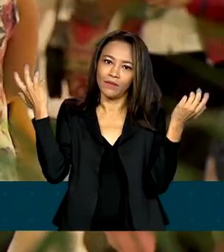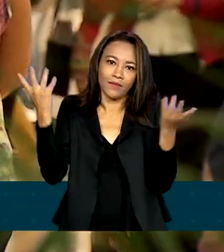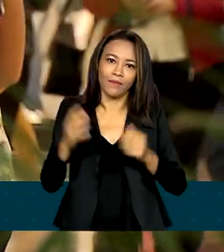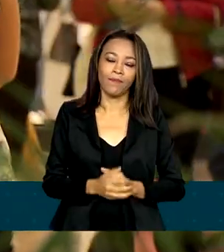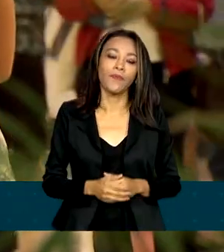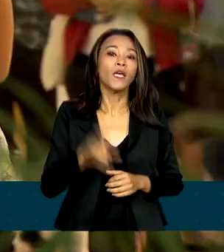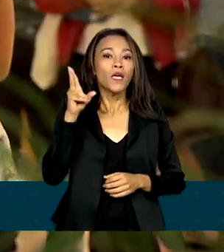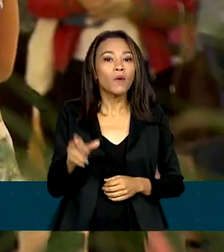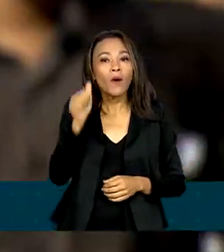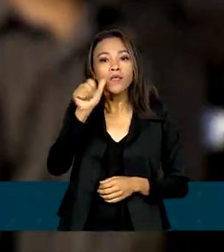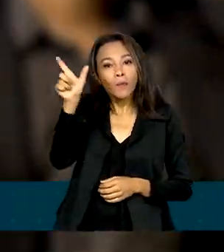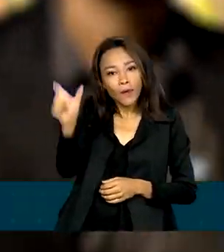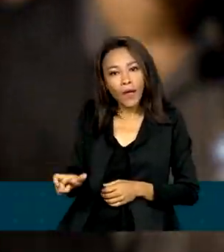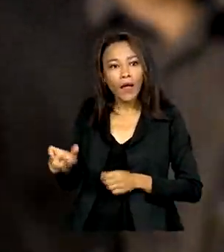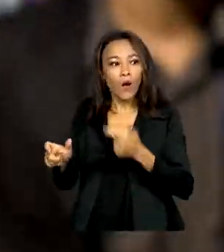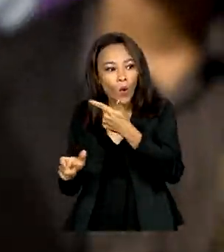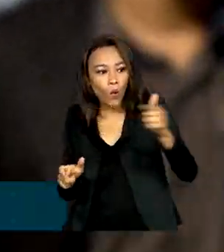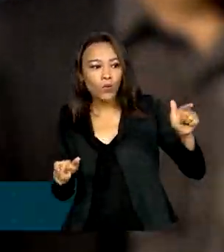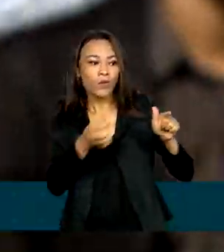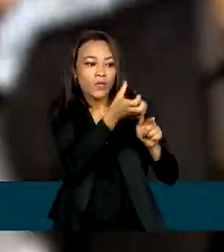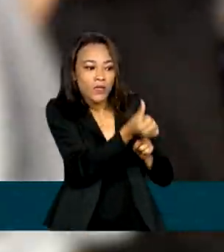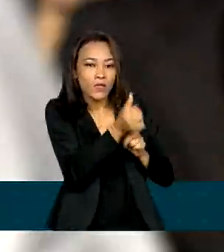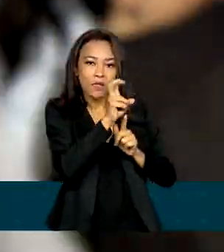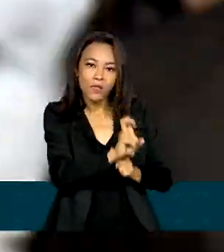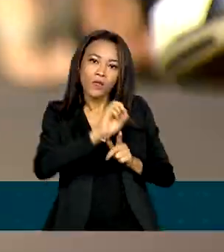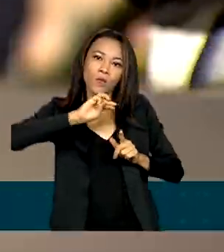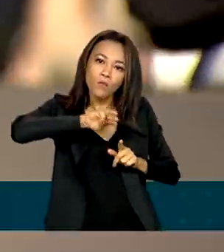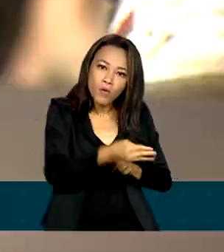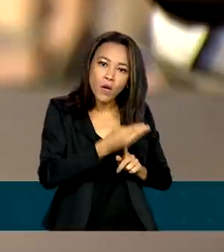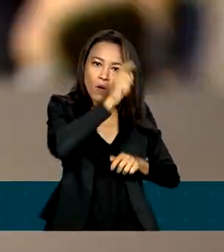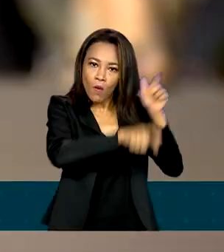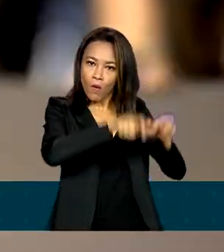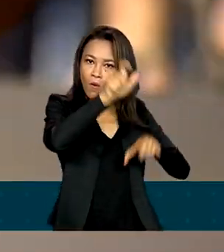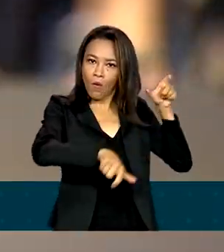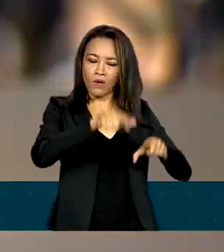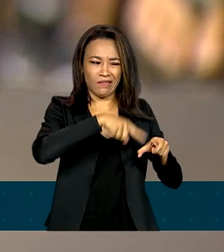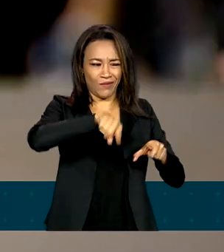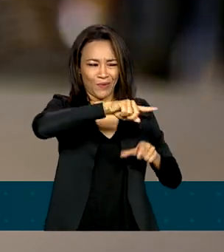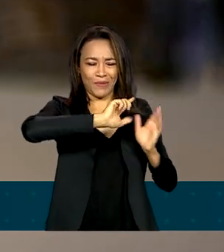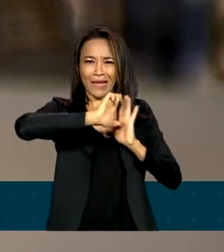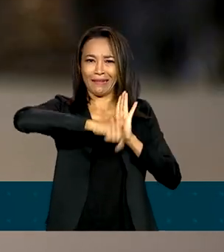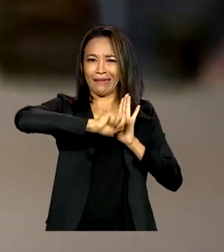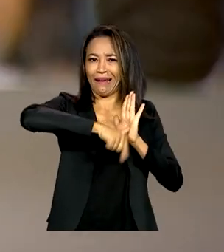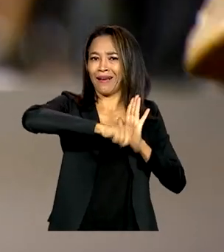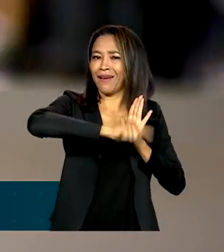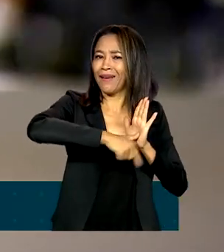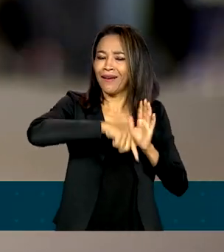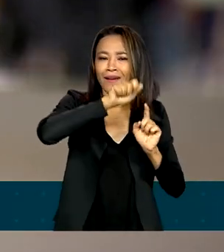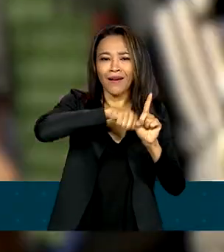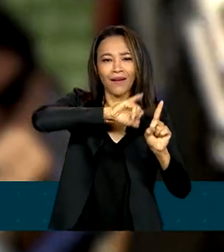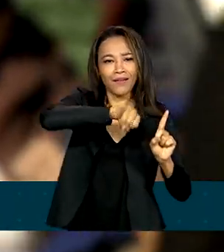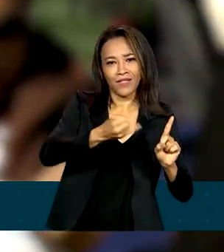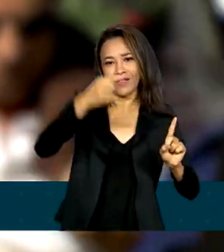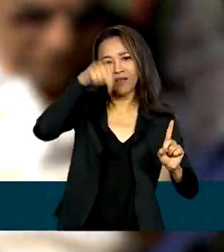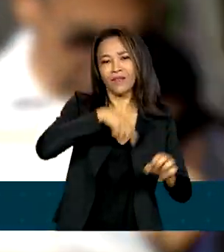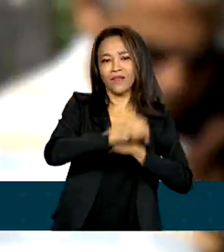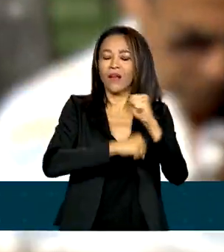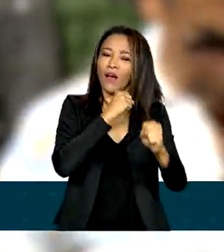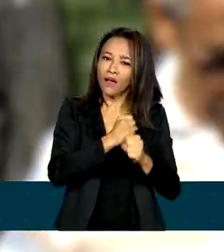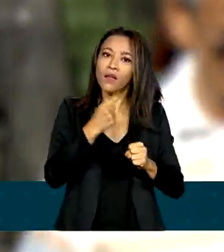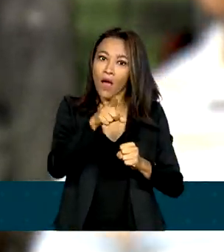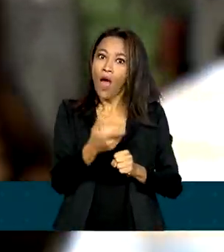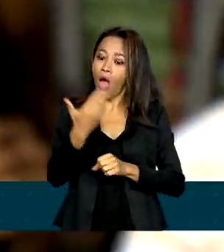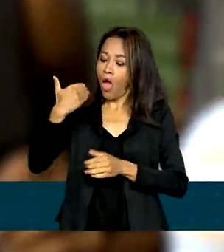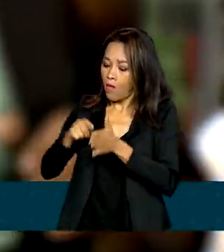como a Jocélia, cerca de 65 milhões de brasileiros estavam com contas em atraso em janeiro deste ano, segundo o